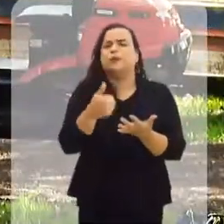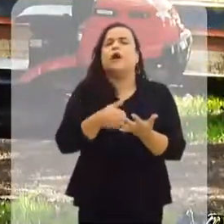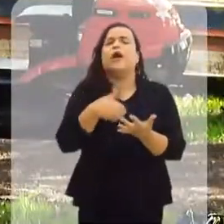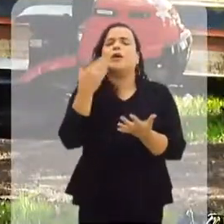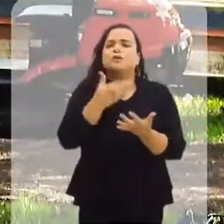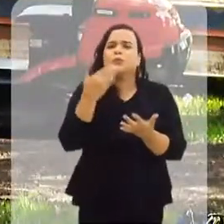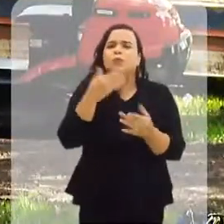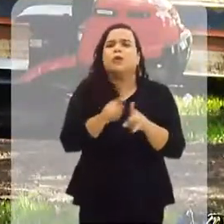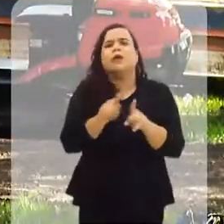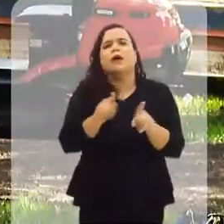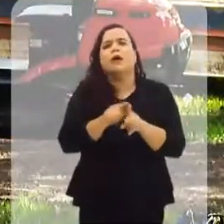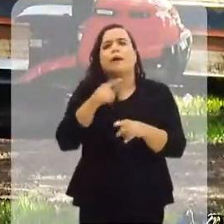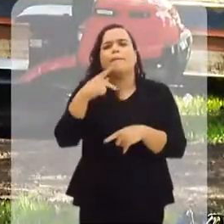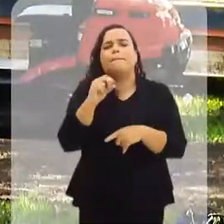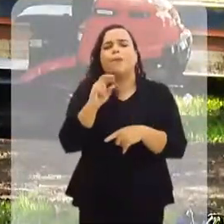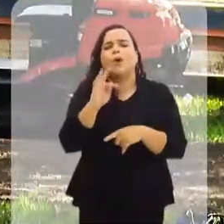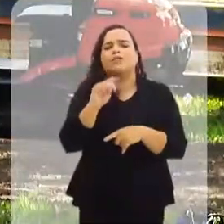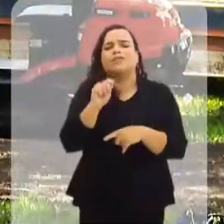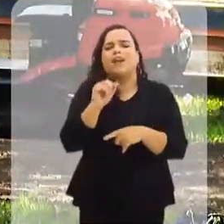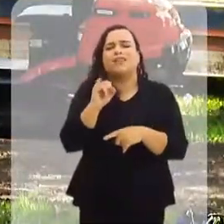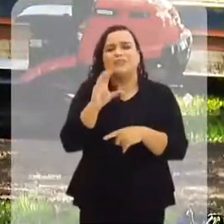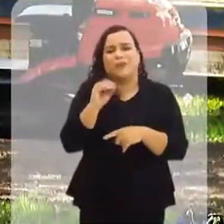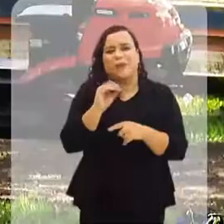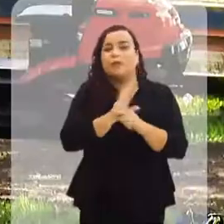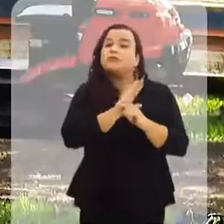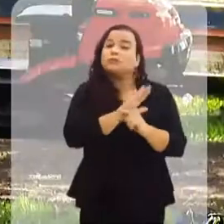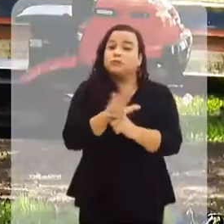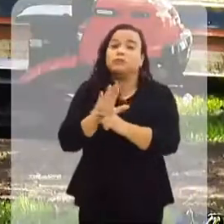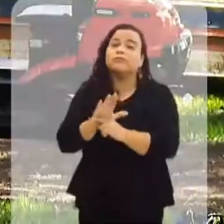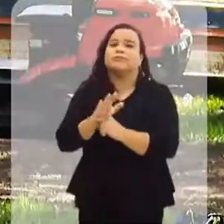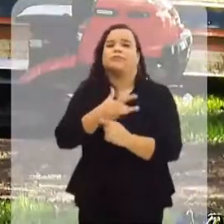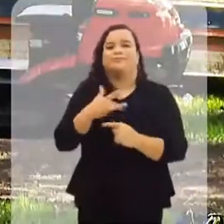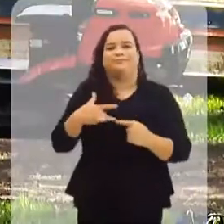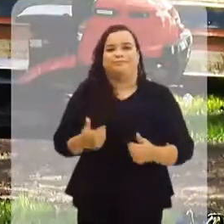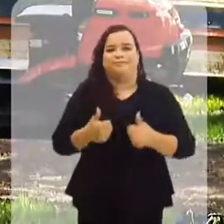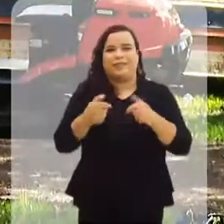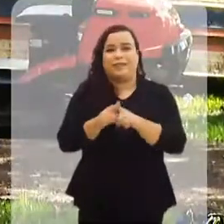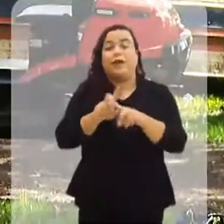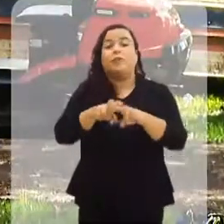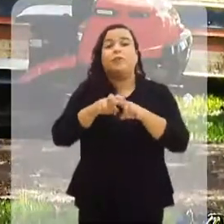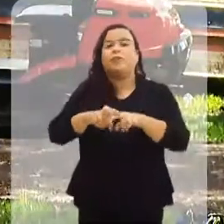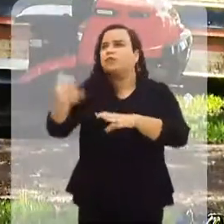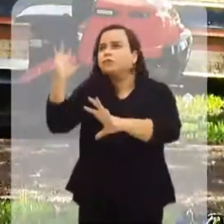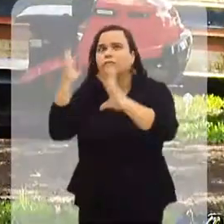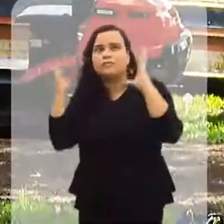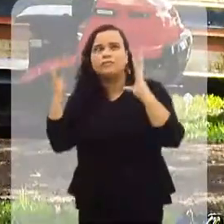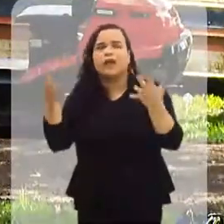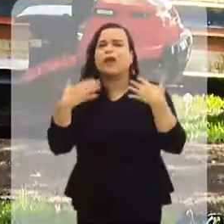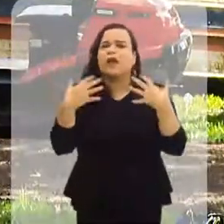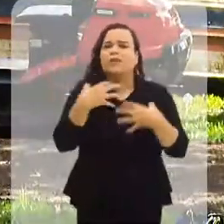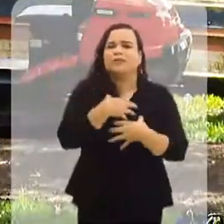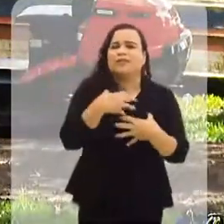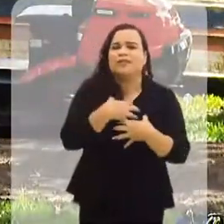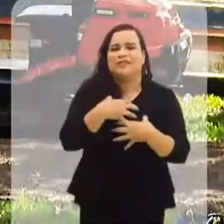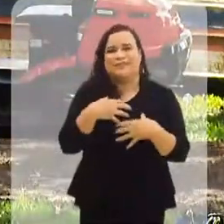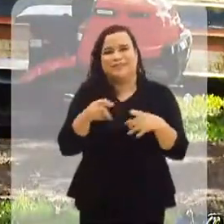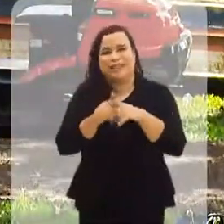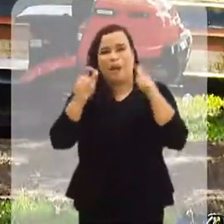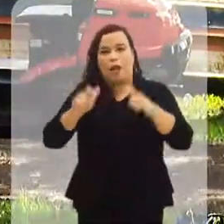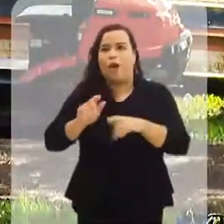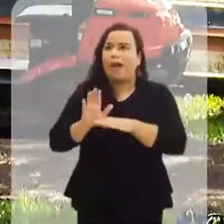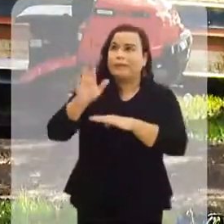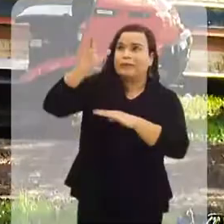banana riquíssima em potássio e com teor de açúcar elevado. Essa banana faz esse diferencial em função do clima e da